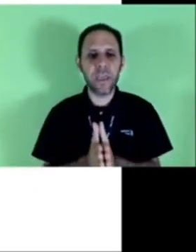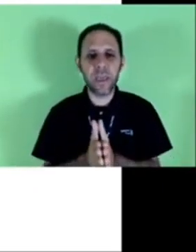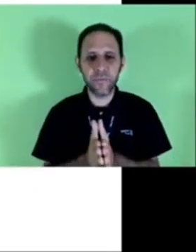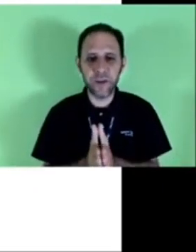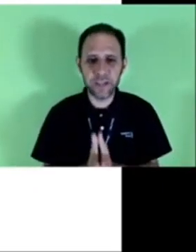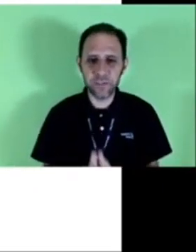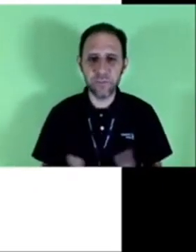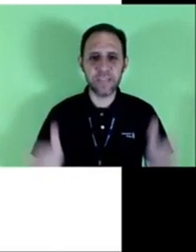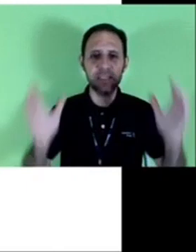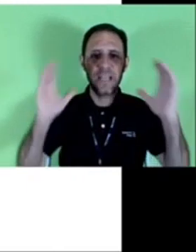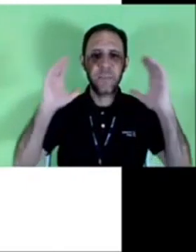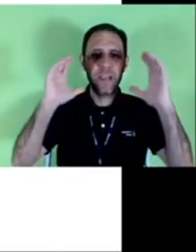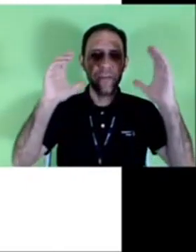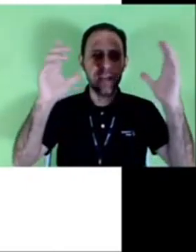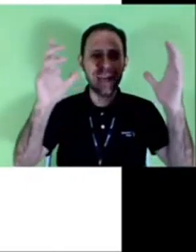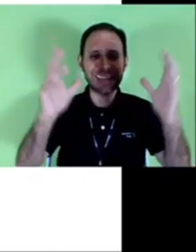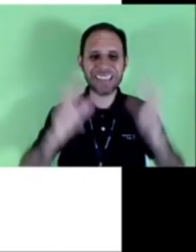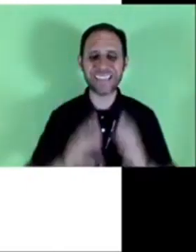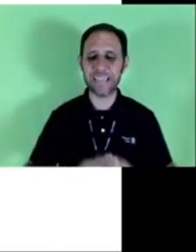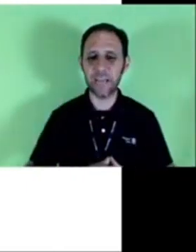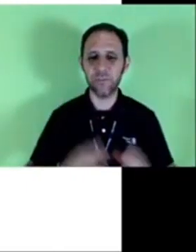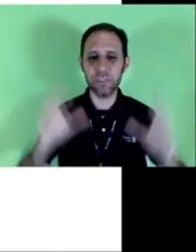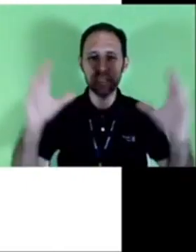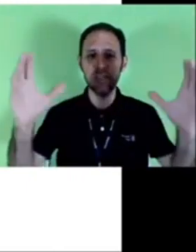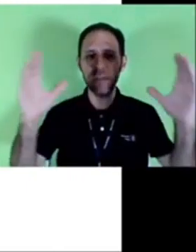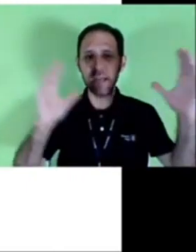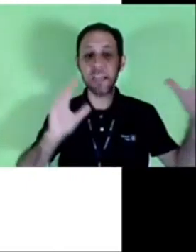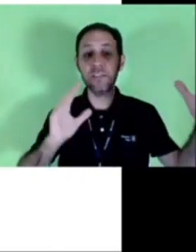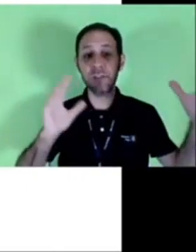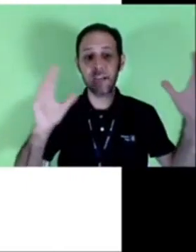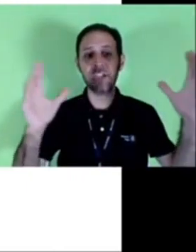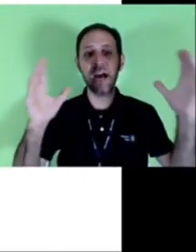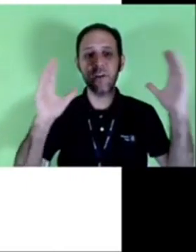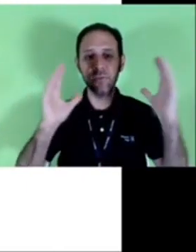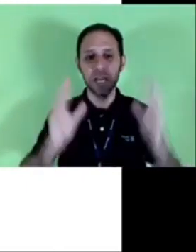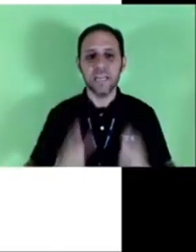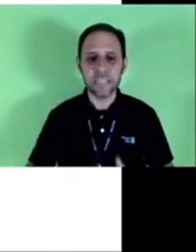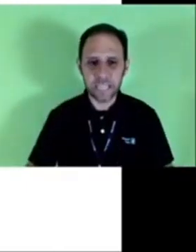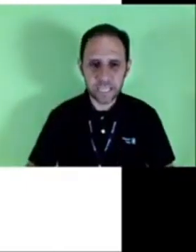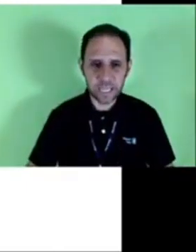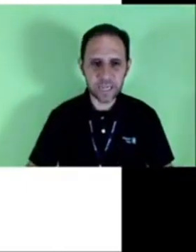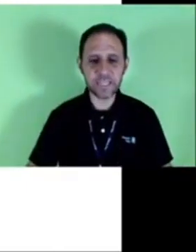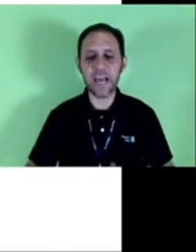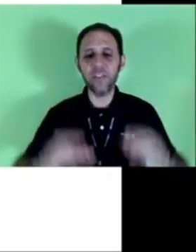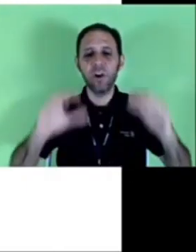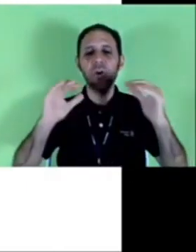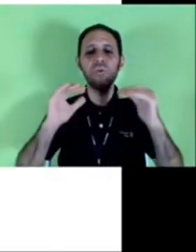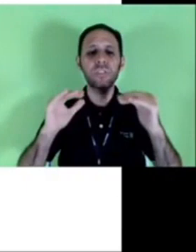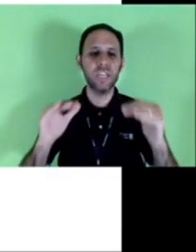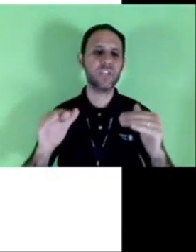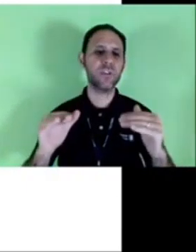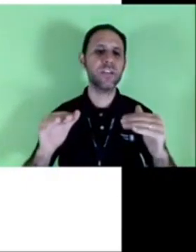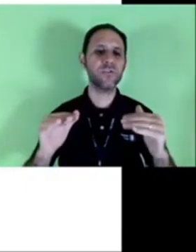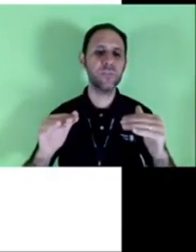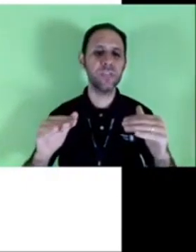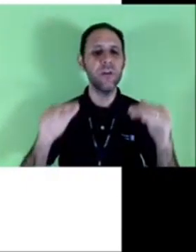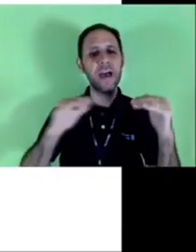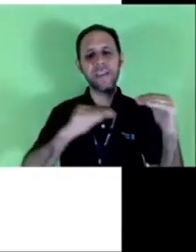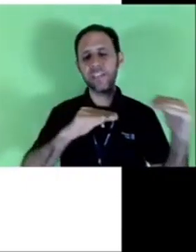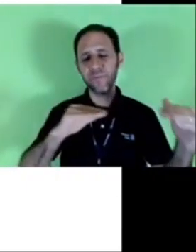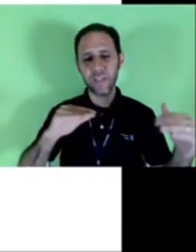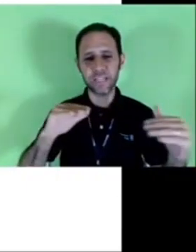também é fácil basta ter a palavra atestado em cima grito caixa alto centralizado o texto